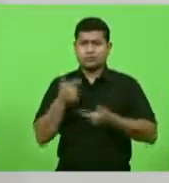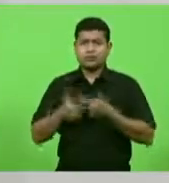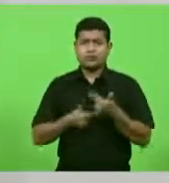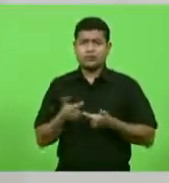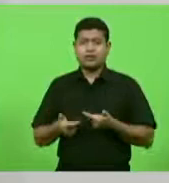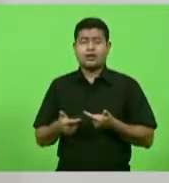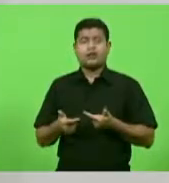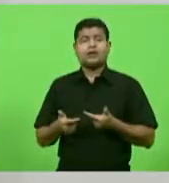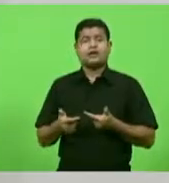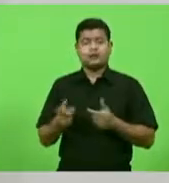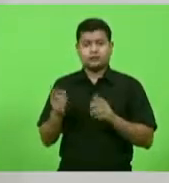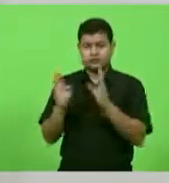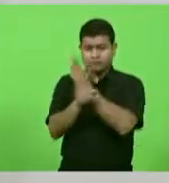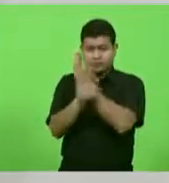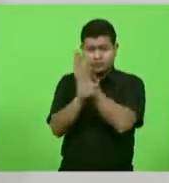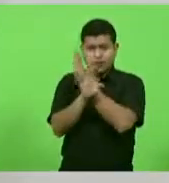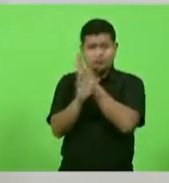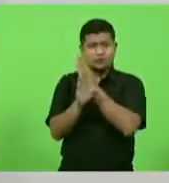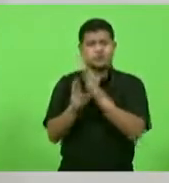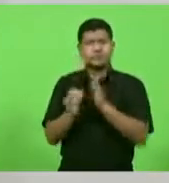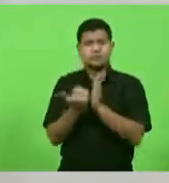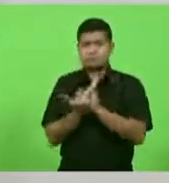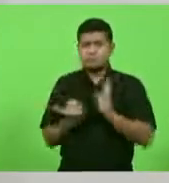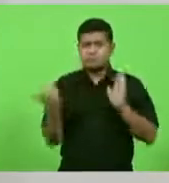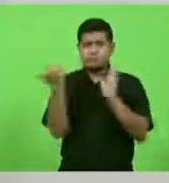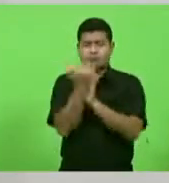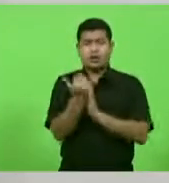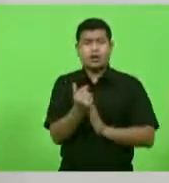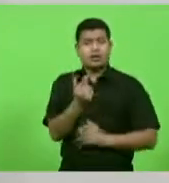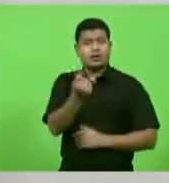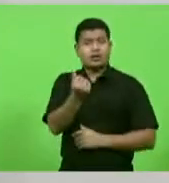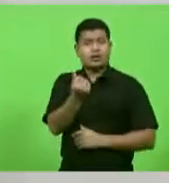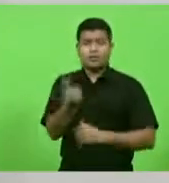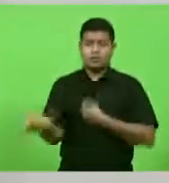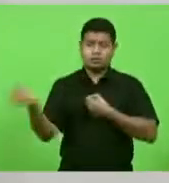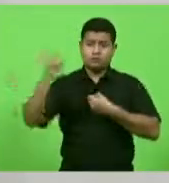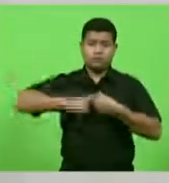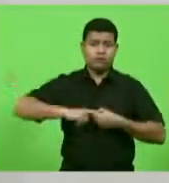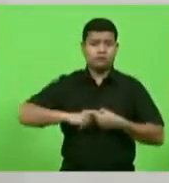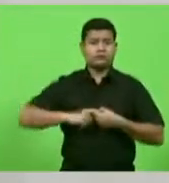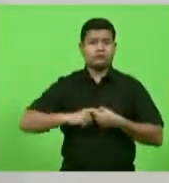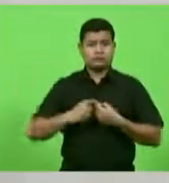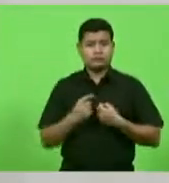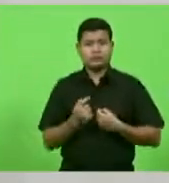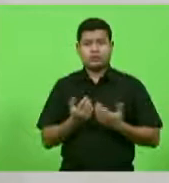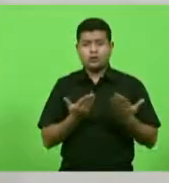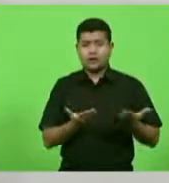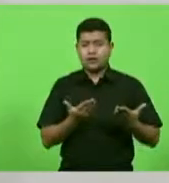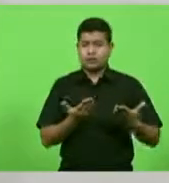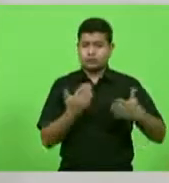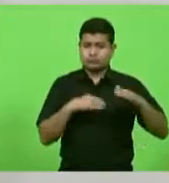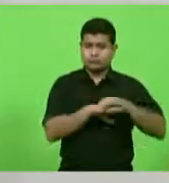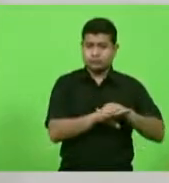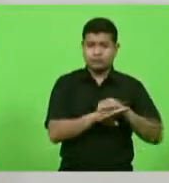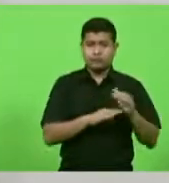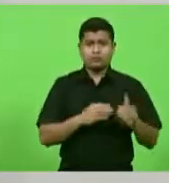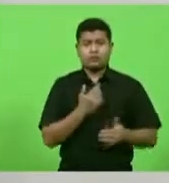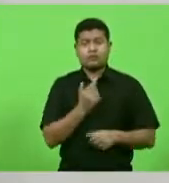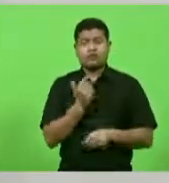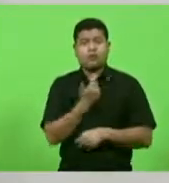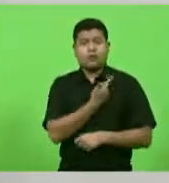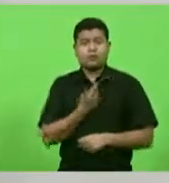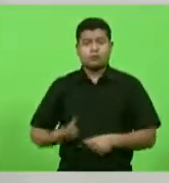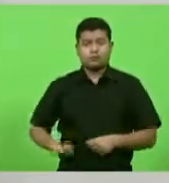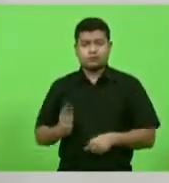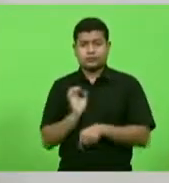ampla investigação e que esse valor retorne aos cofres públicos do Estado e que os envolvidos